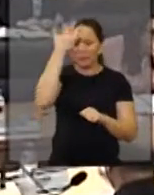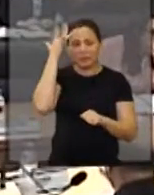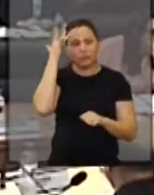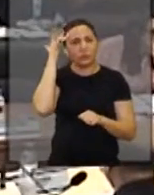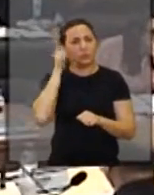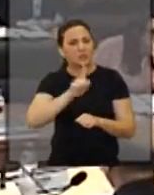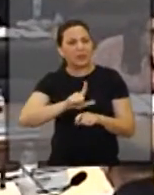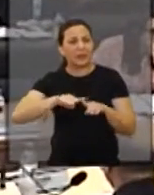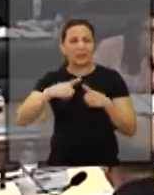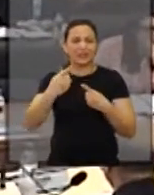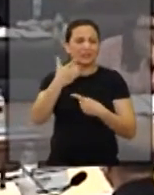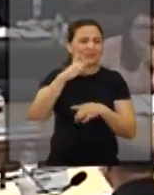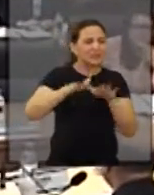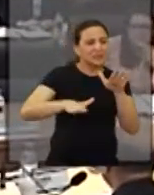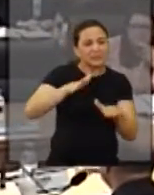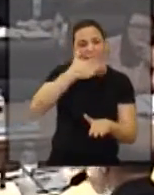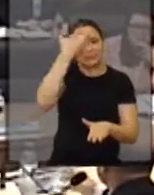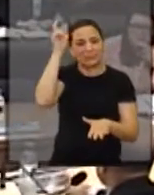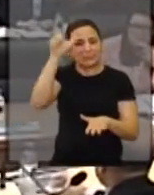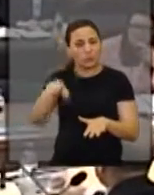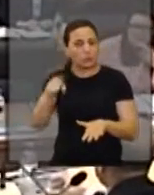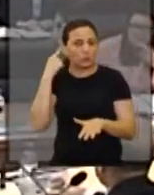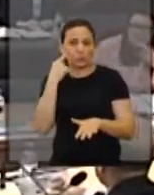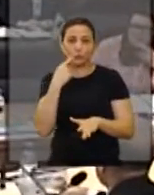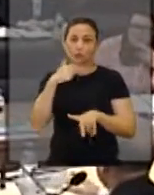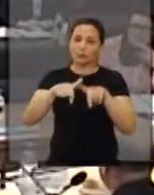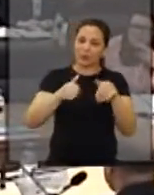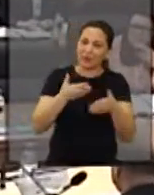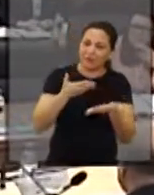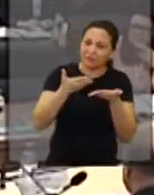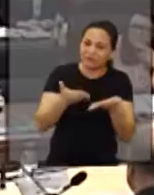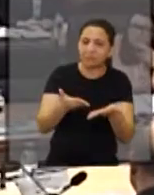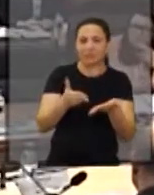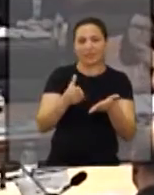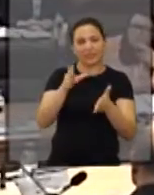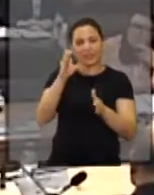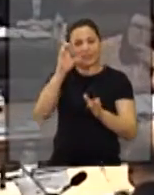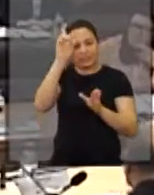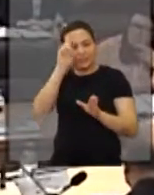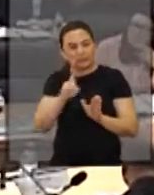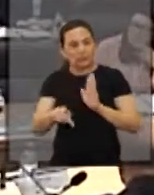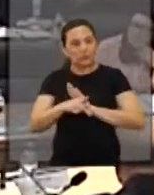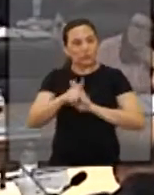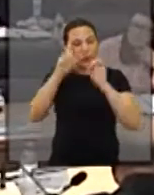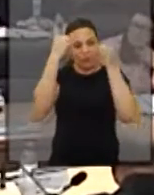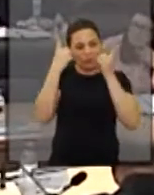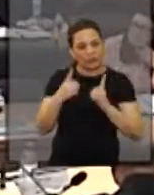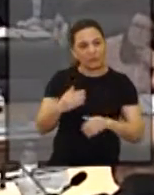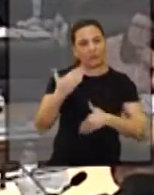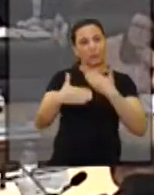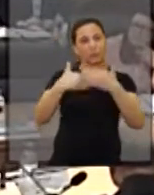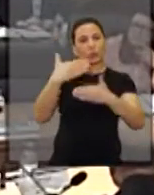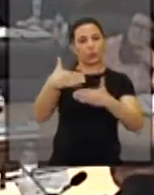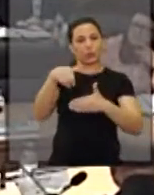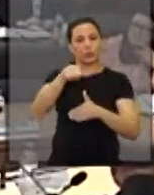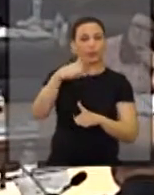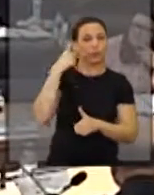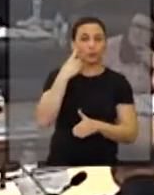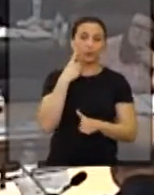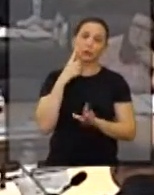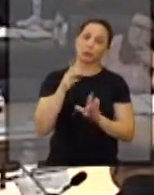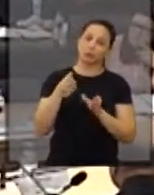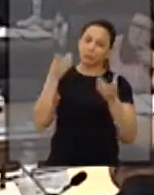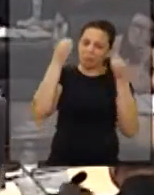Serve para alguns casos. Então, quanto mais se investir, quanto mais se trabalhar, mais dignidade você dá para os portadores de deficiência,